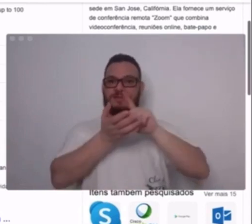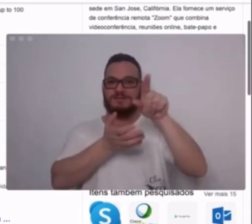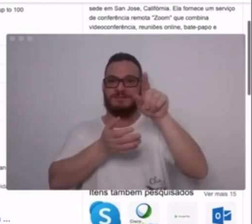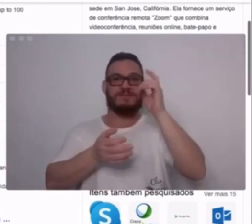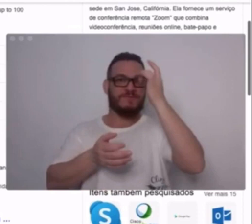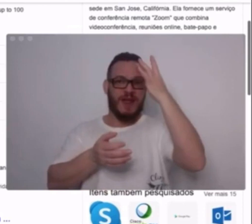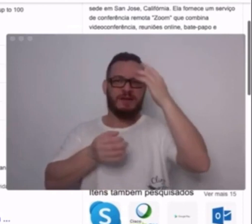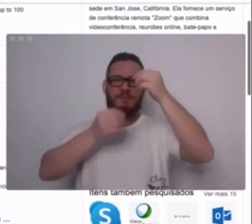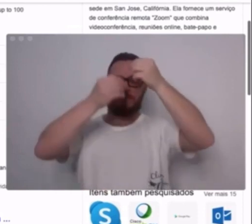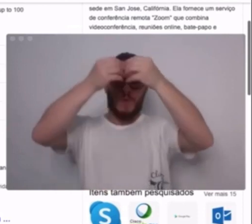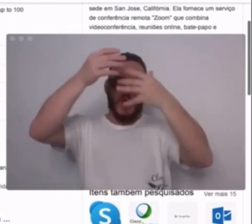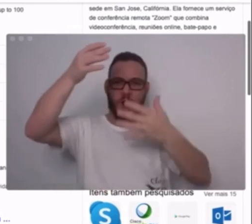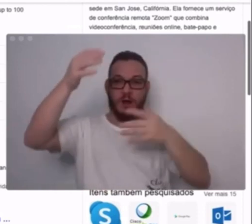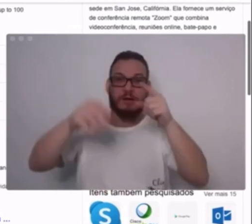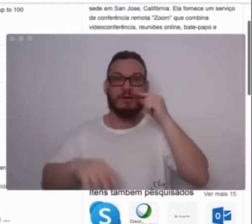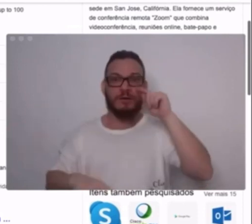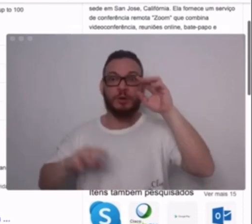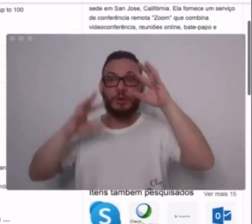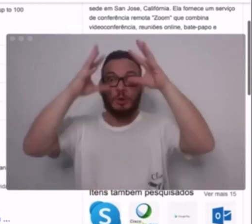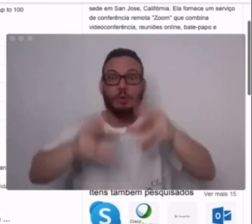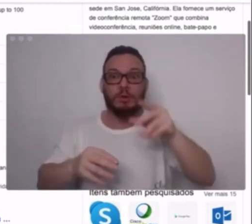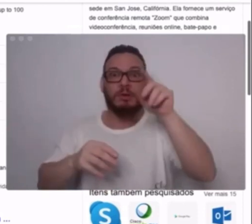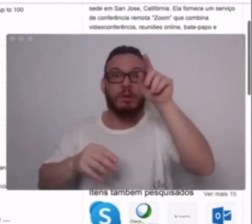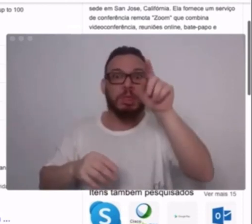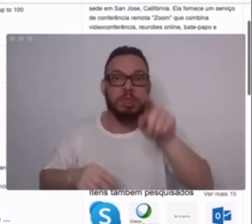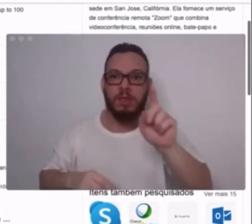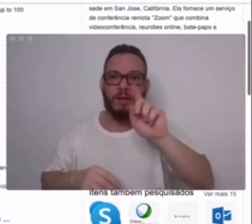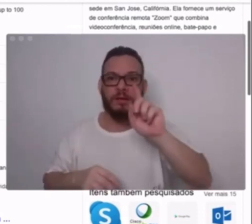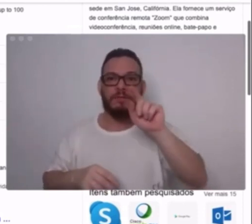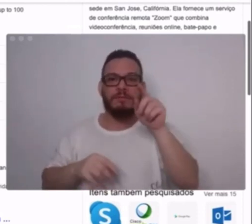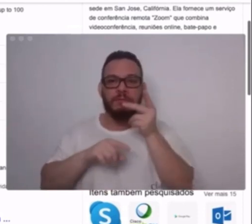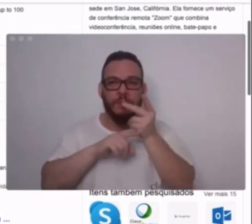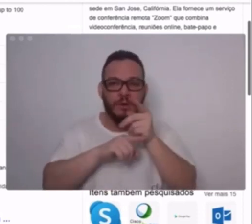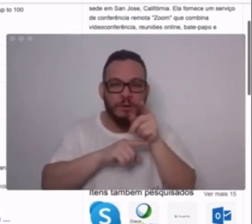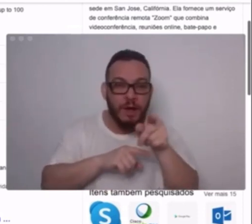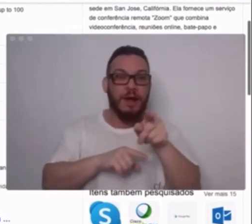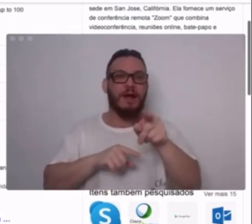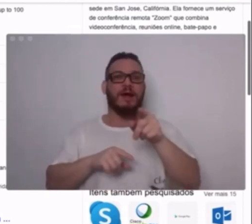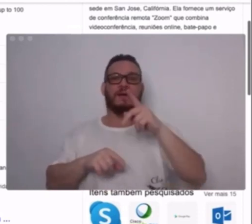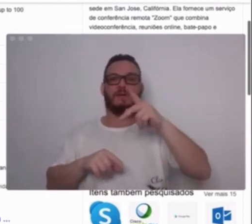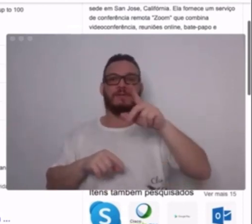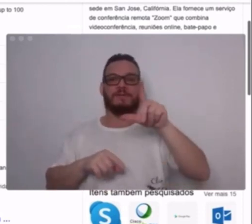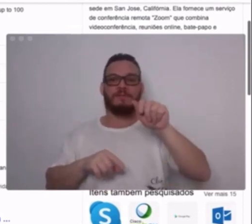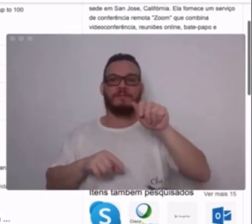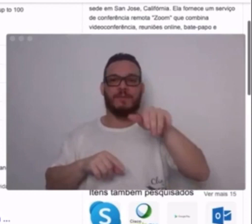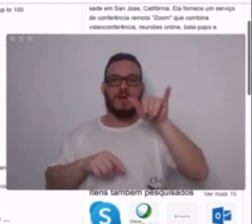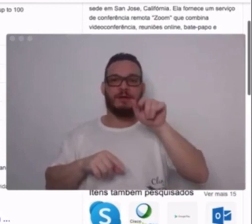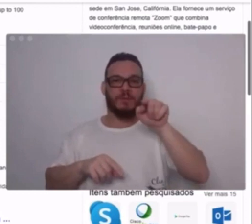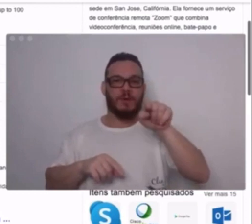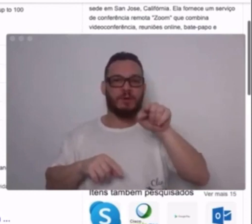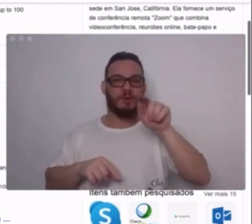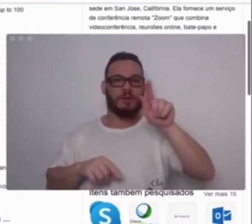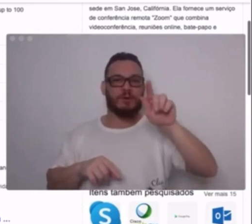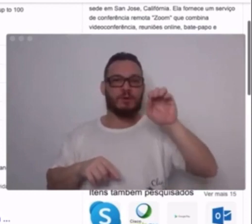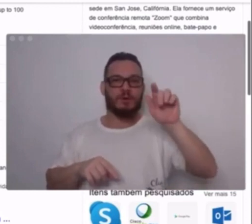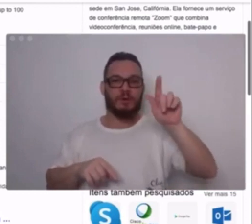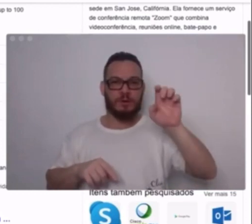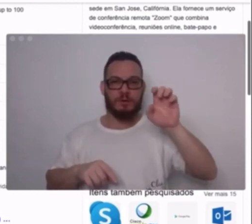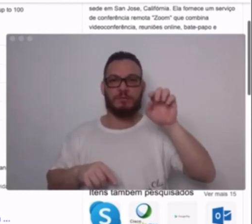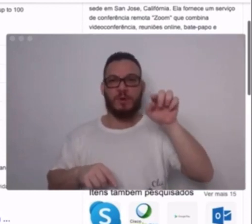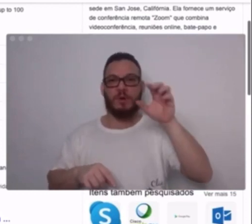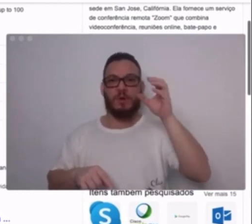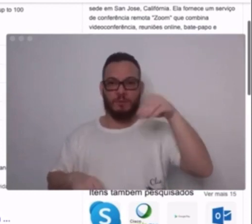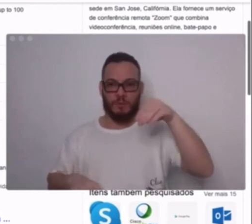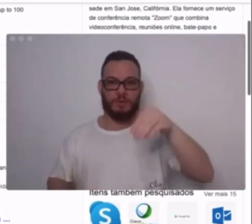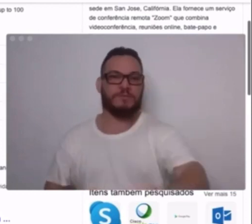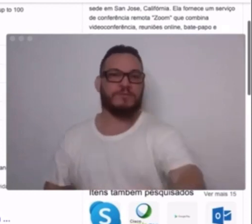Google Play. É bem fácil. Na hora que você procurar, não sai clicando logo no primeiro, não. Dá uma procurada para ver